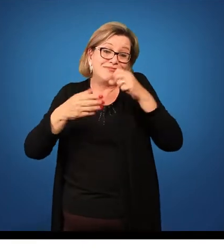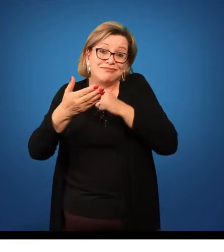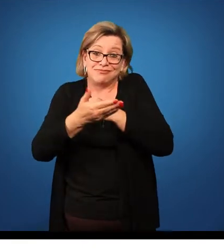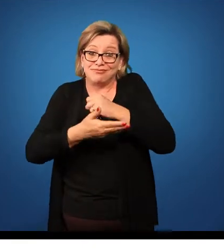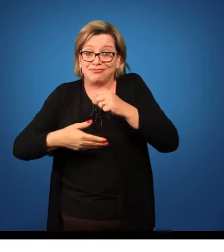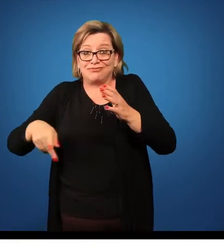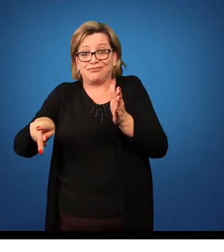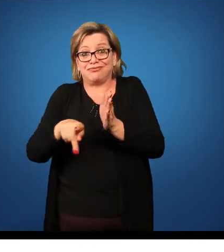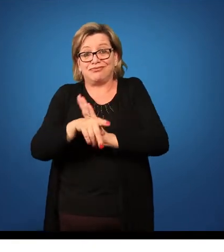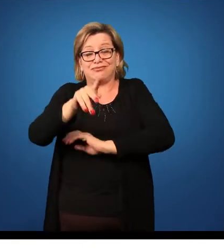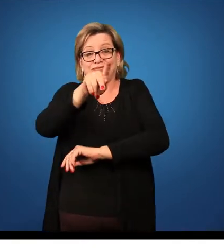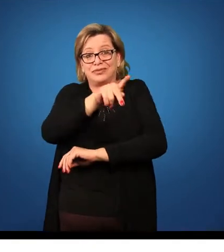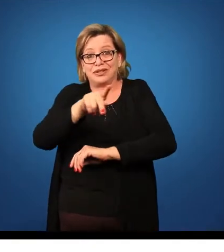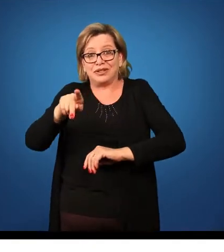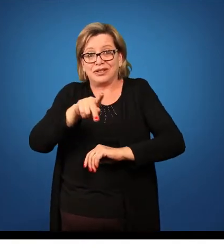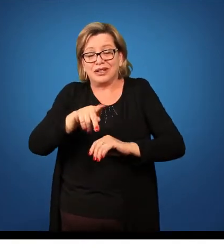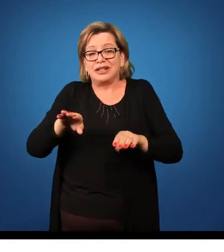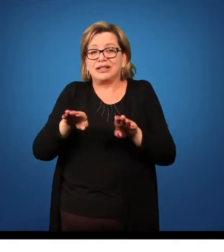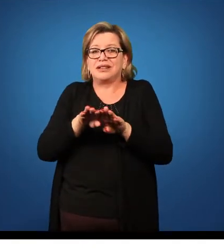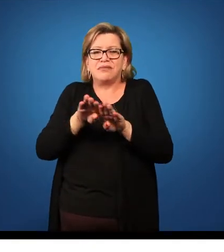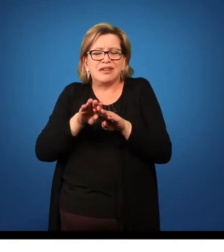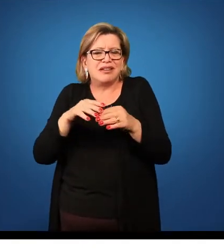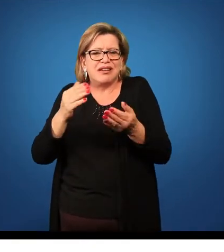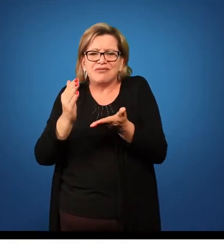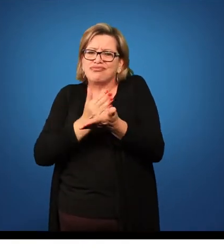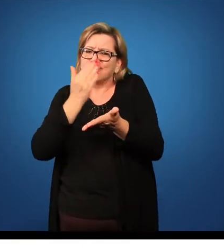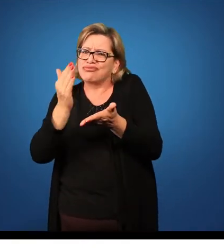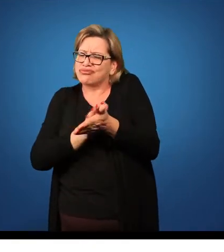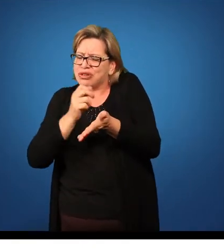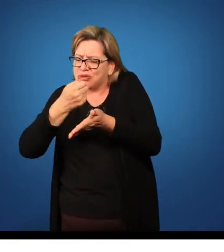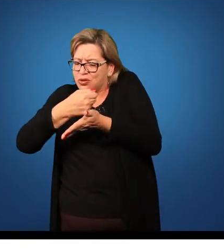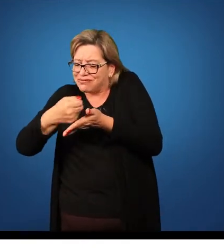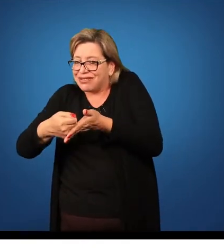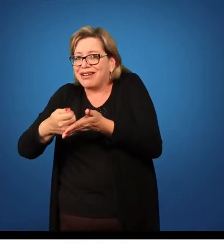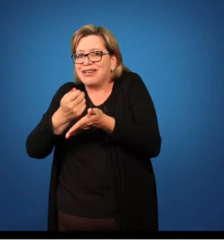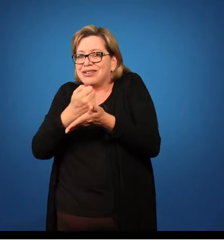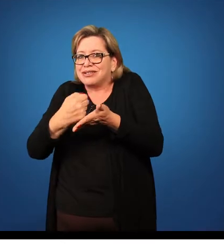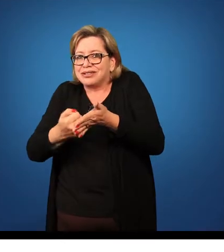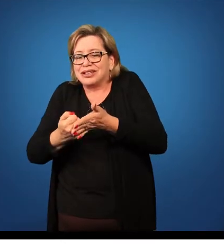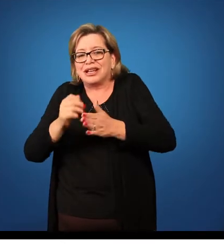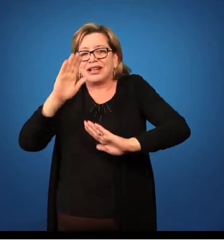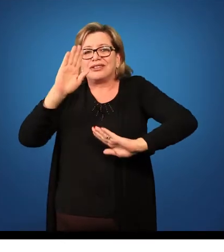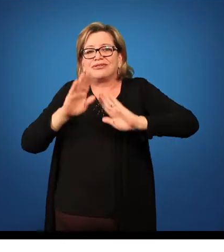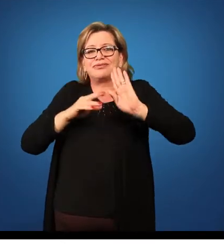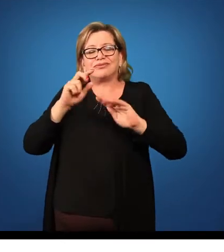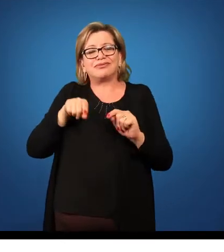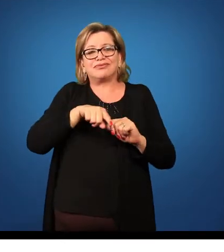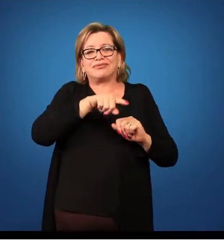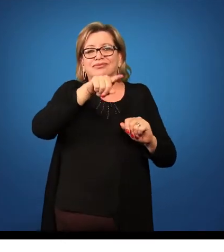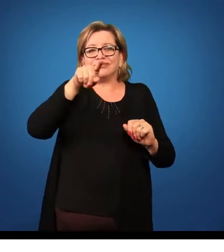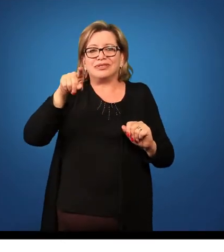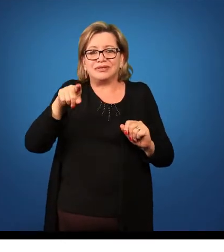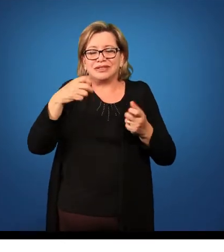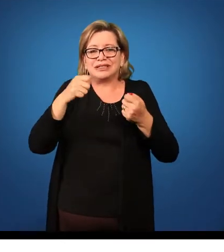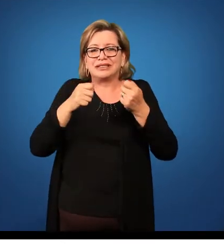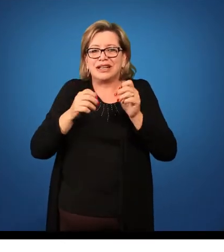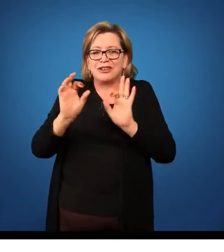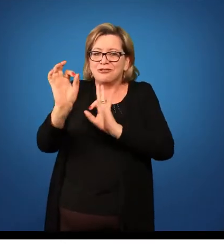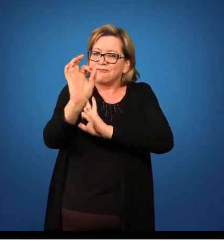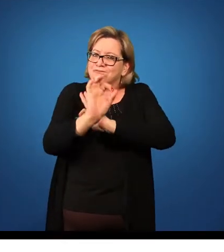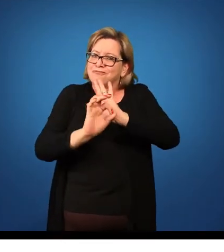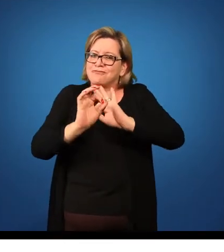professor. Leve uma carneta, uma agenda para você fazer anotações. Então muitas vezes você vai ter que agendar